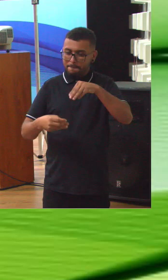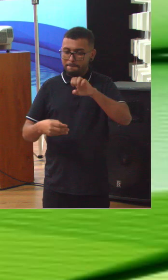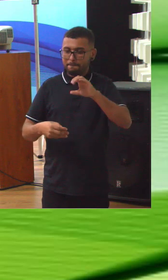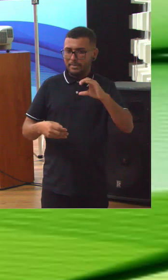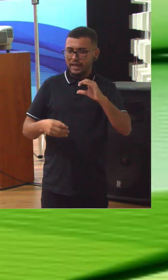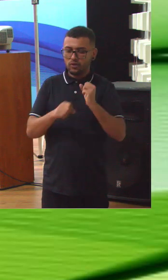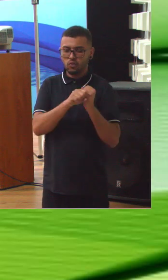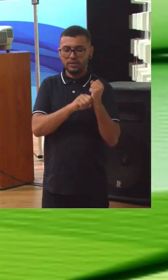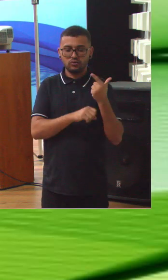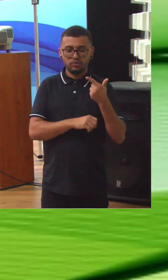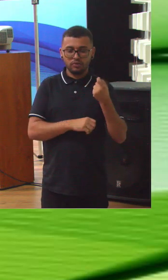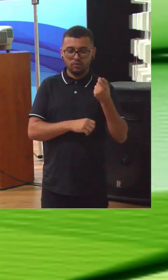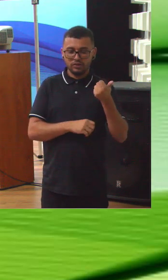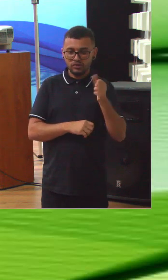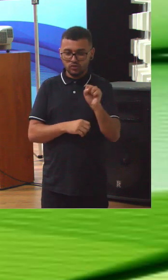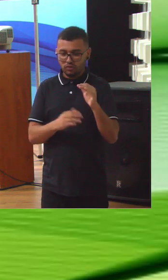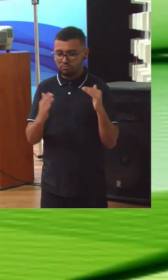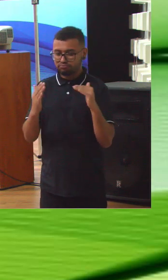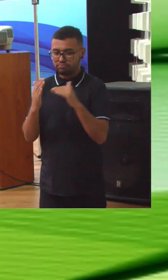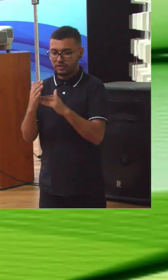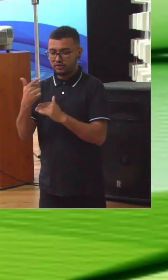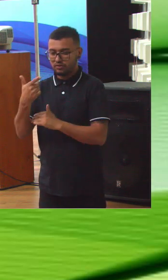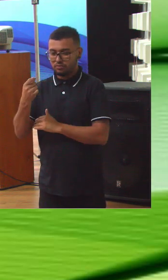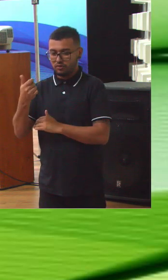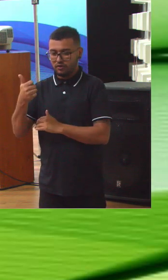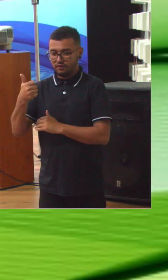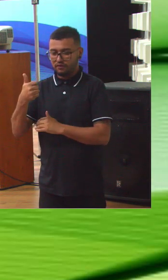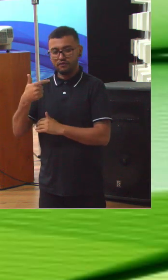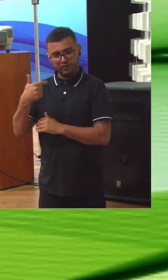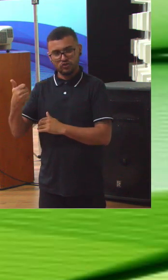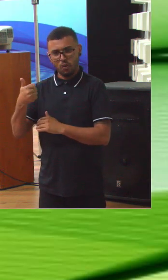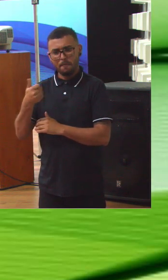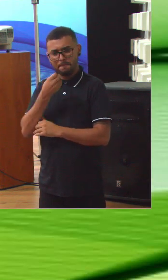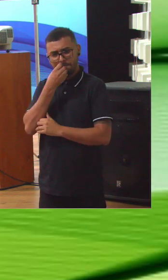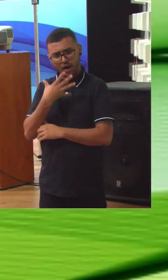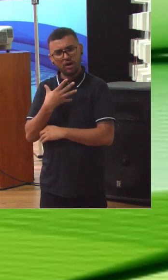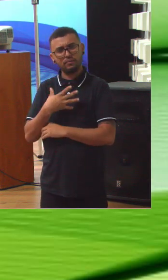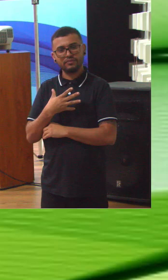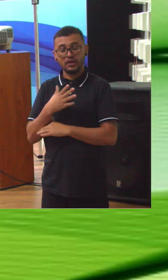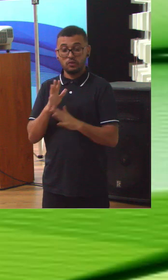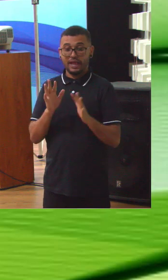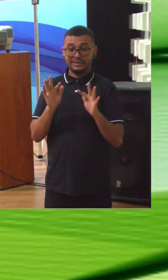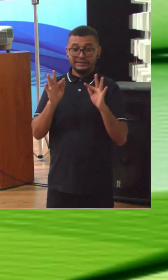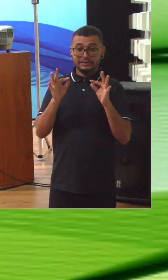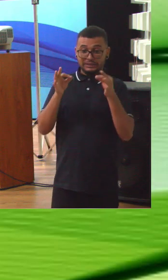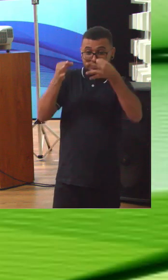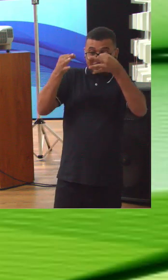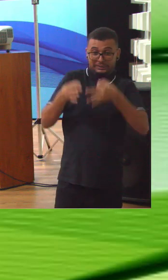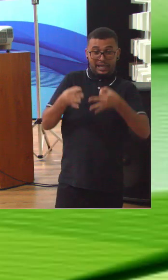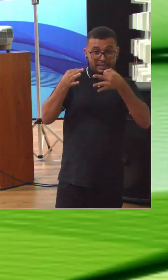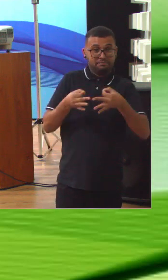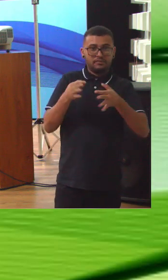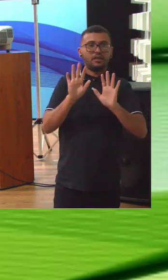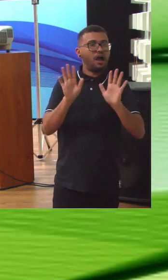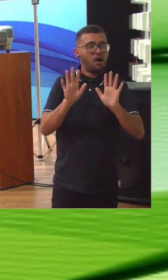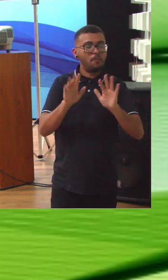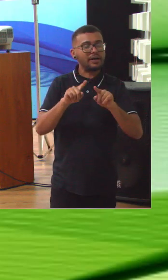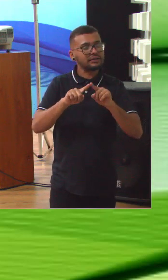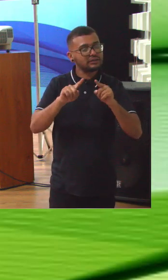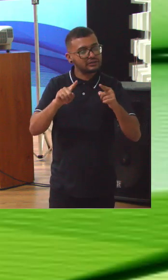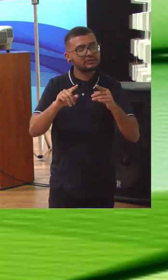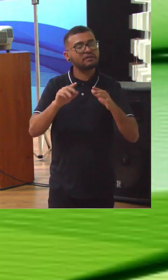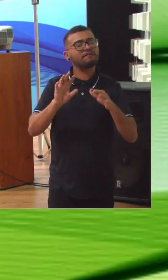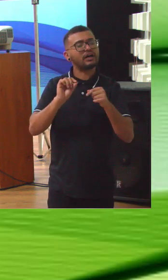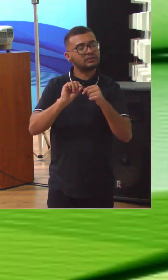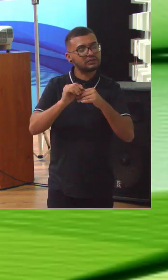para 2021 fez seu dever de casa sim. Pode não estar na melhor situação que poderia estar mas que fez